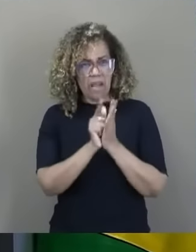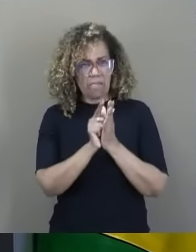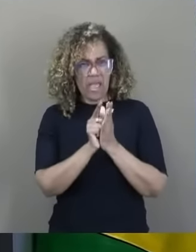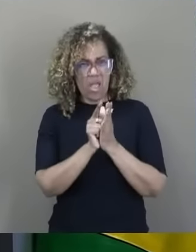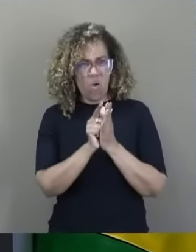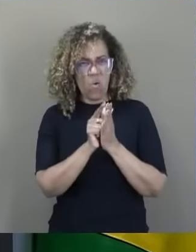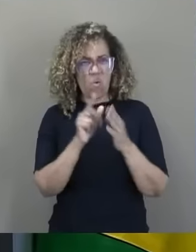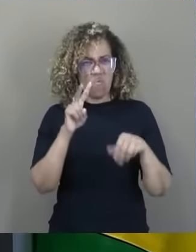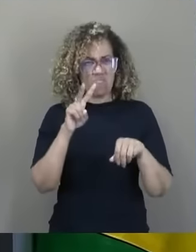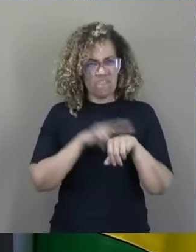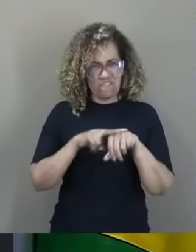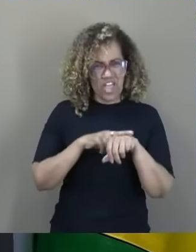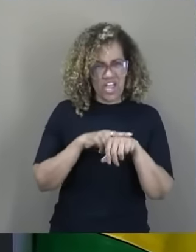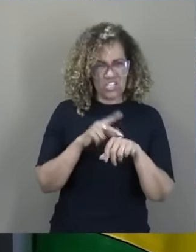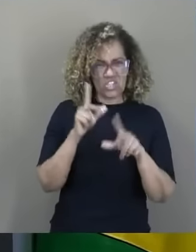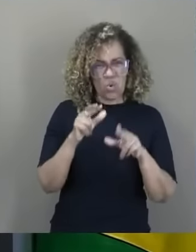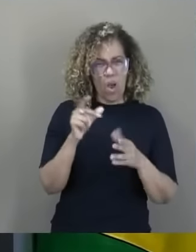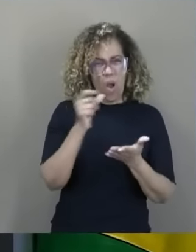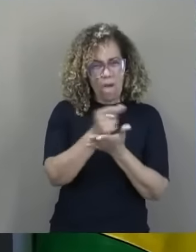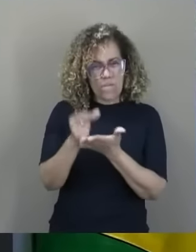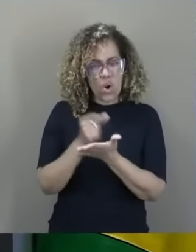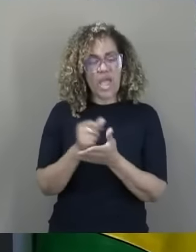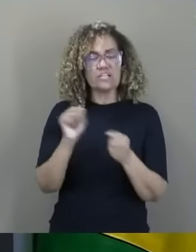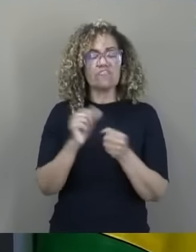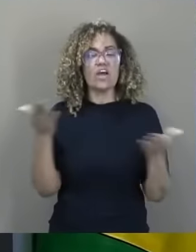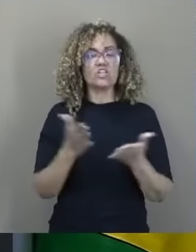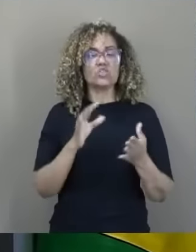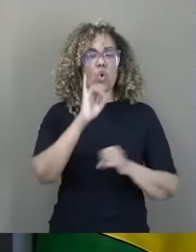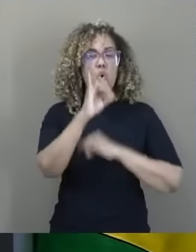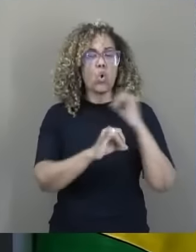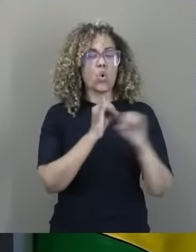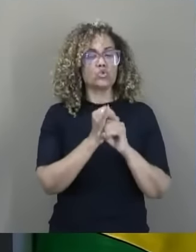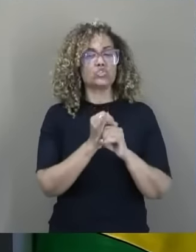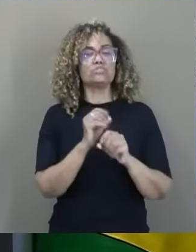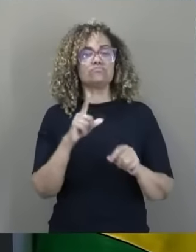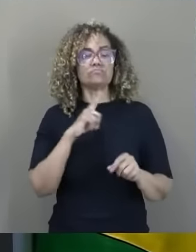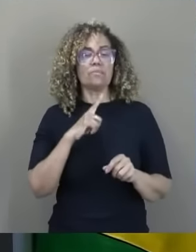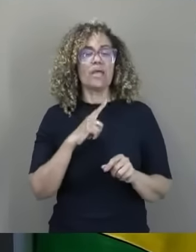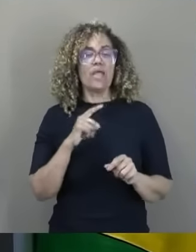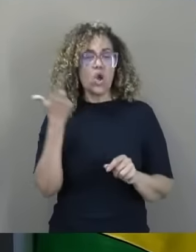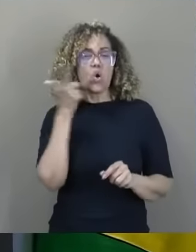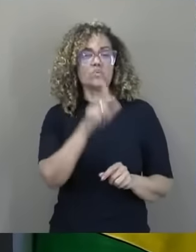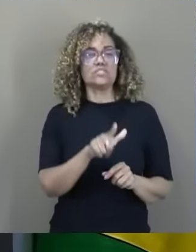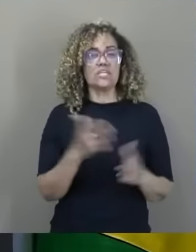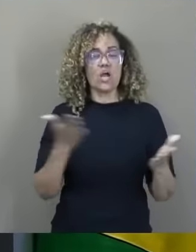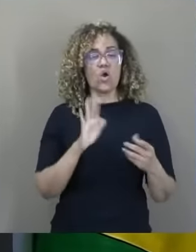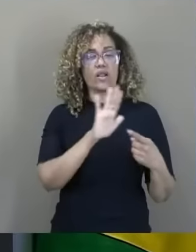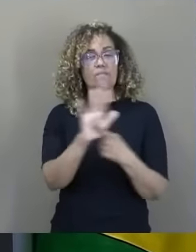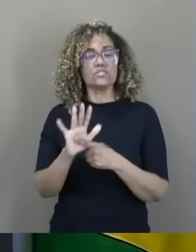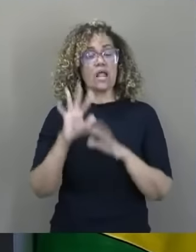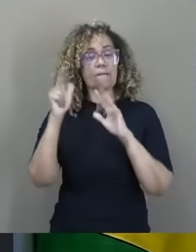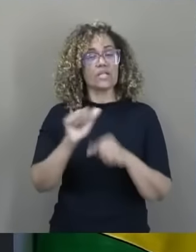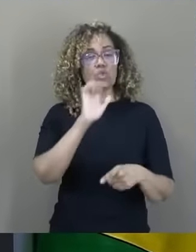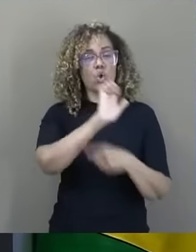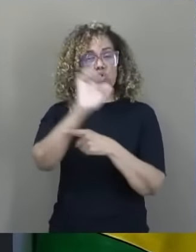que fala para você se identificar com ele. Hoje você faz online. Lá em Minas Gerais eu denunciei, fiz projeto e consegui. Aí eu estou trazendo para o Brasil, para todos os estados,